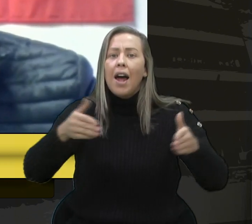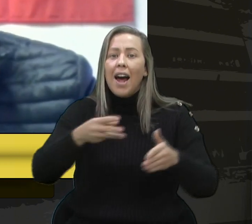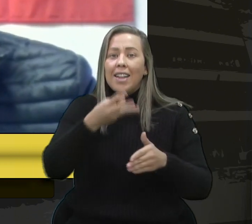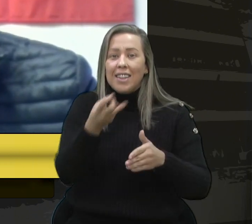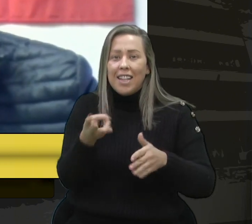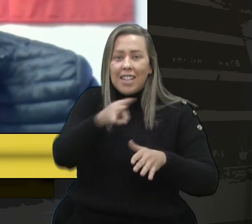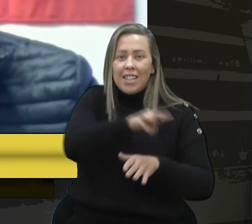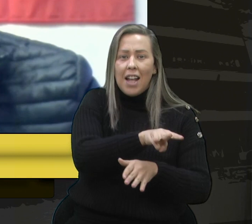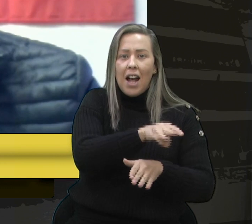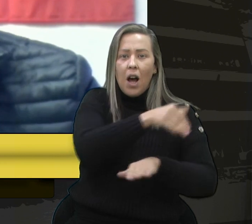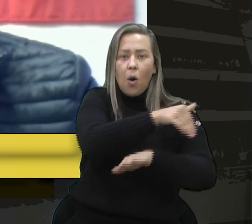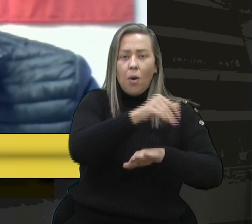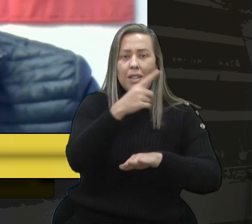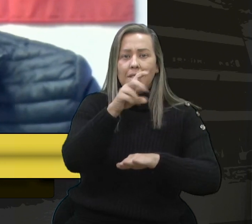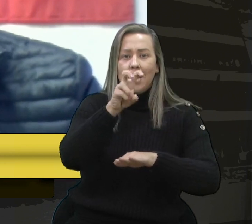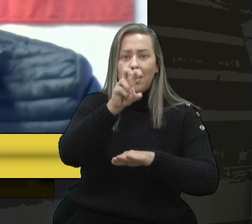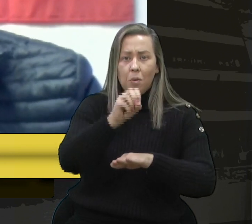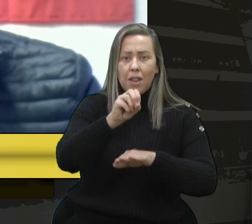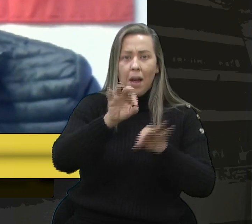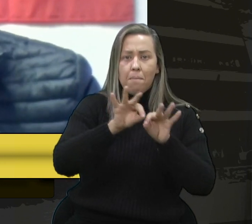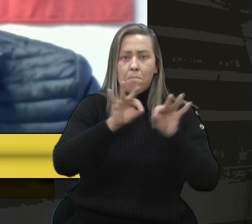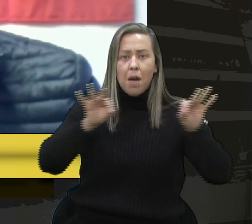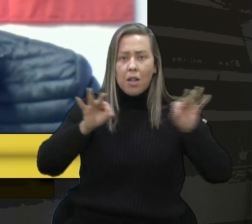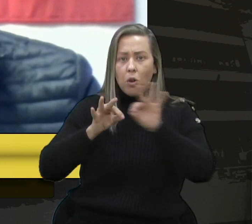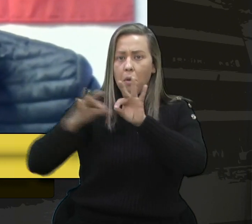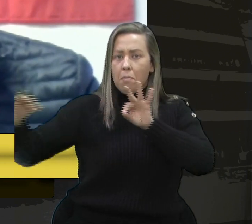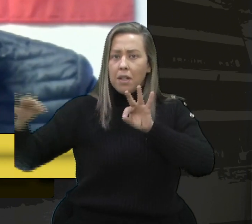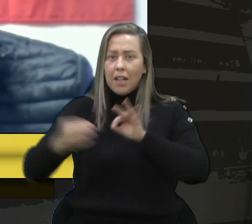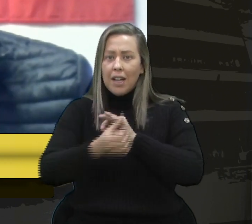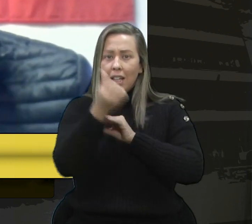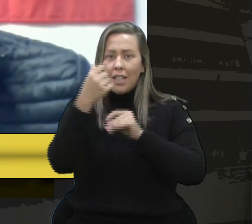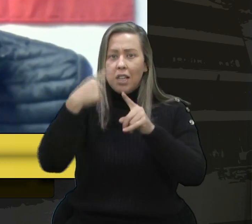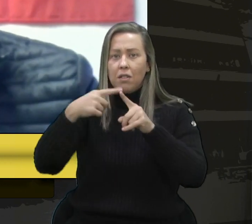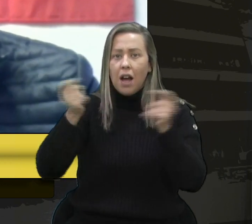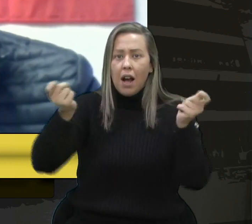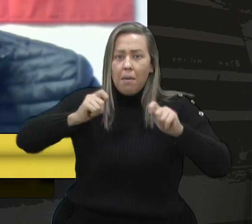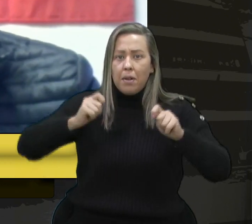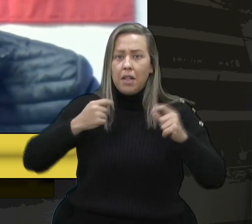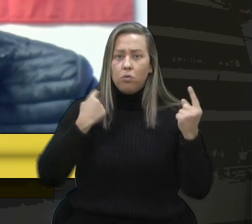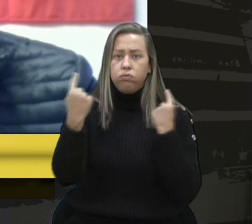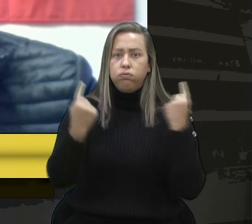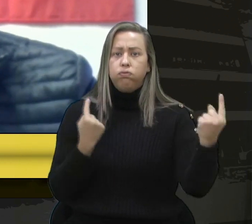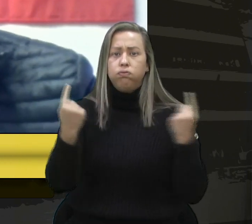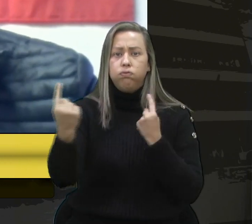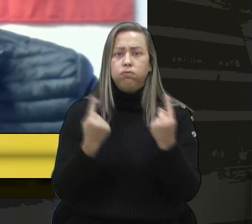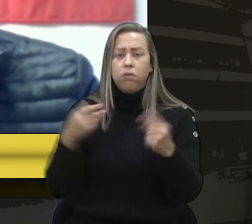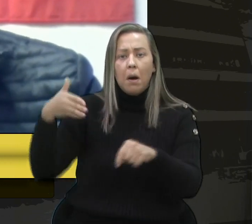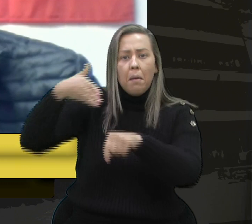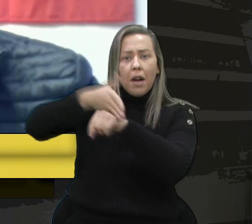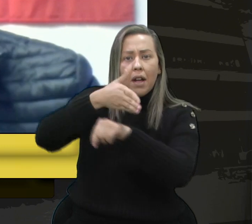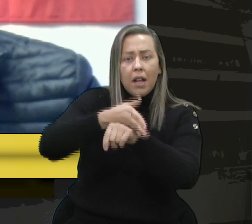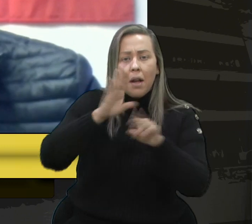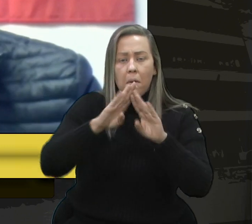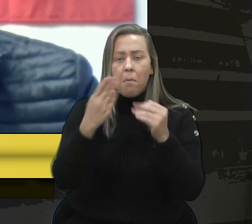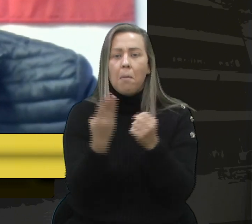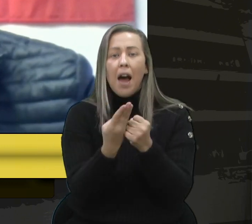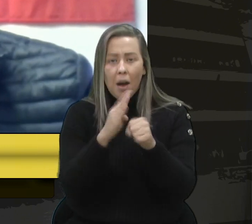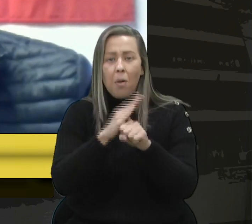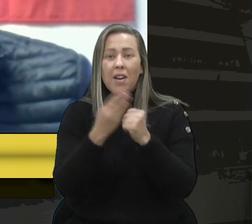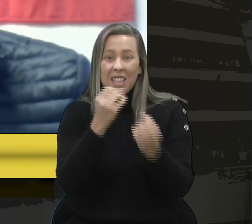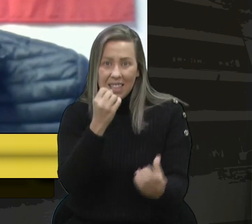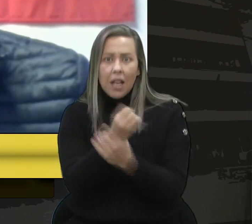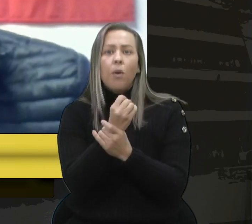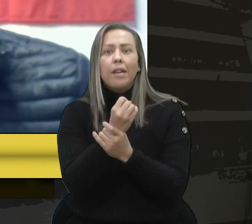para 150 metros de extensão, aumentando em seis vezes a capacidade de veículos para acessar de forma segura o Planalto.